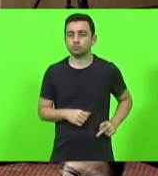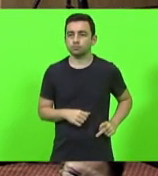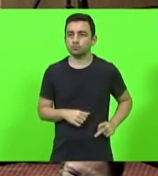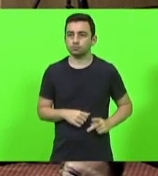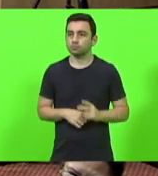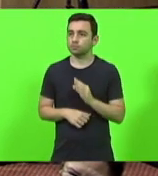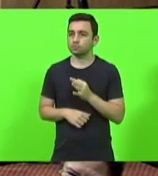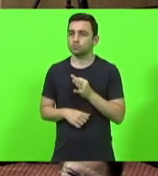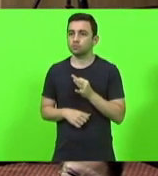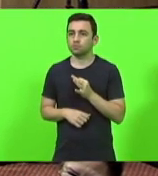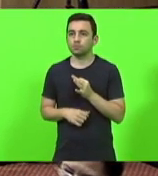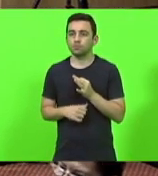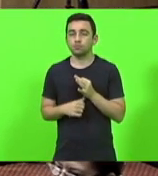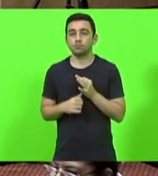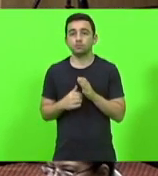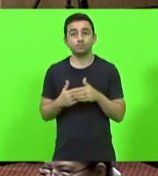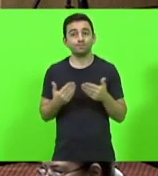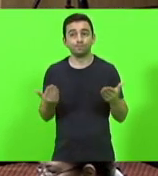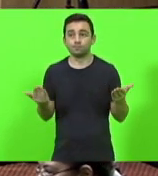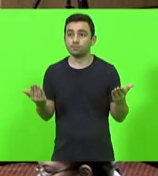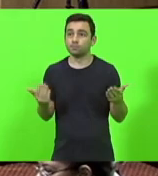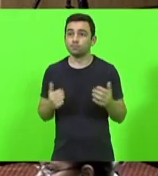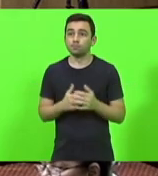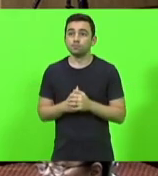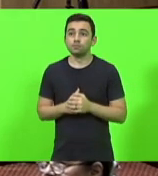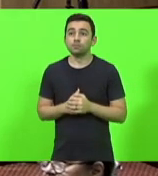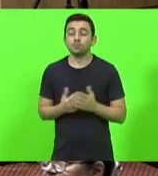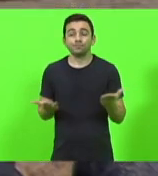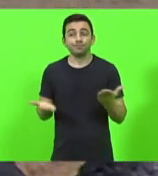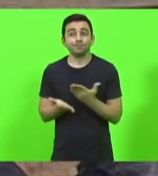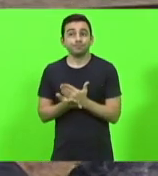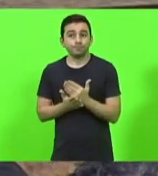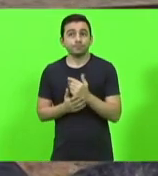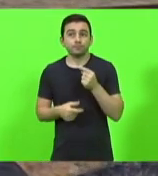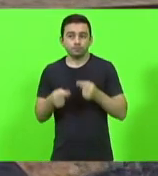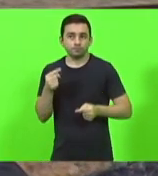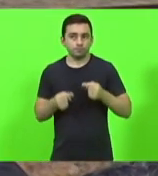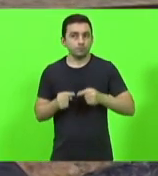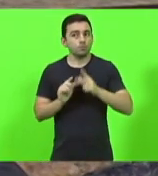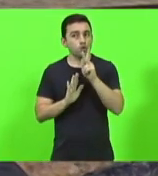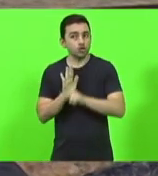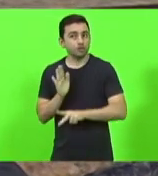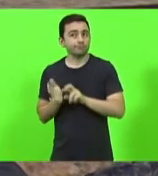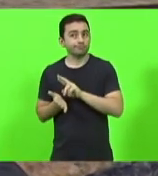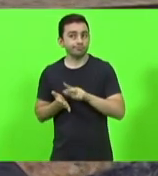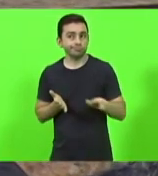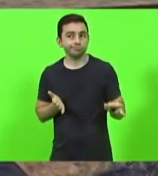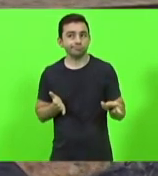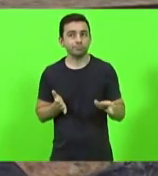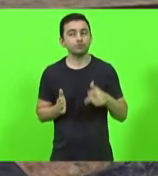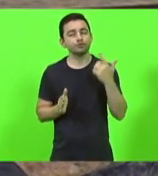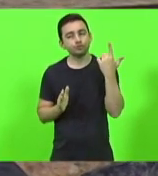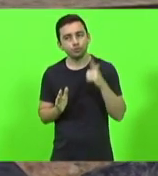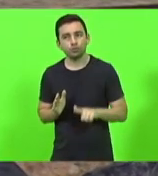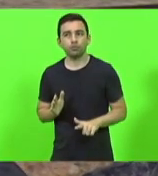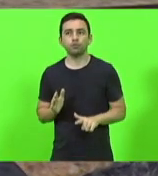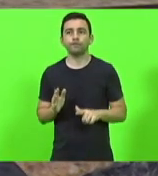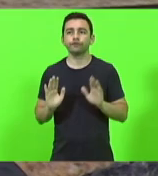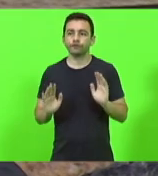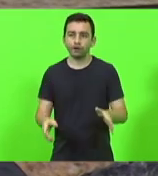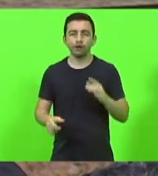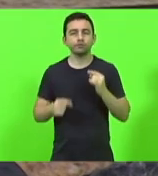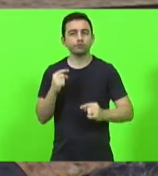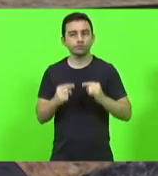a situação que a gente vai começar agora aqui é discutir vários projetos. Então, gente não vai de novo entrar naquela CEASA do que já foi discutido